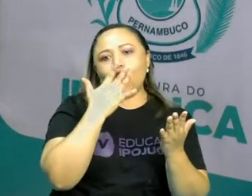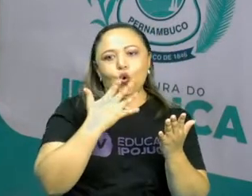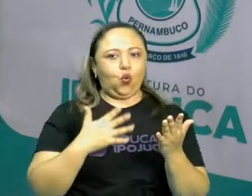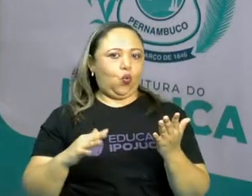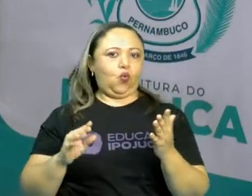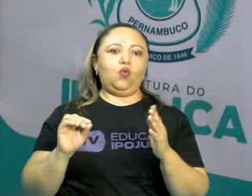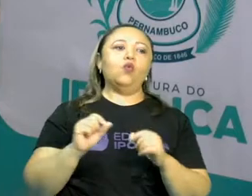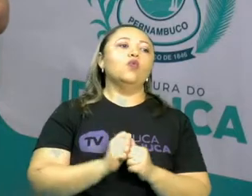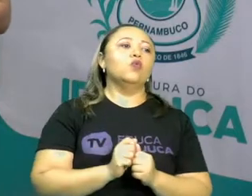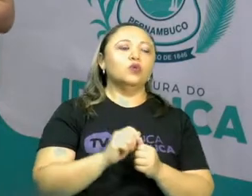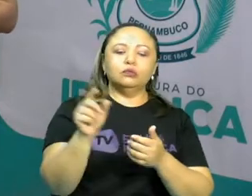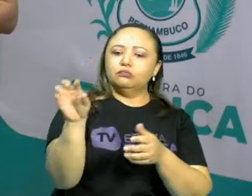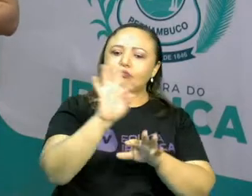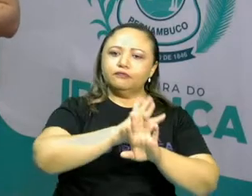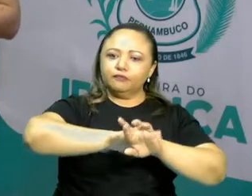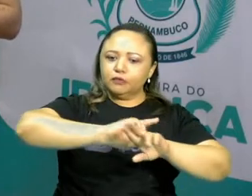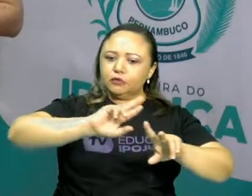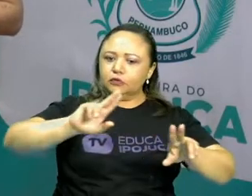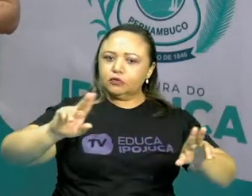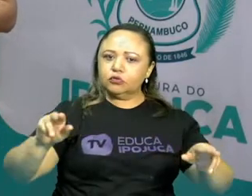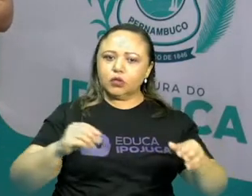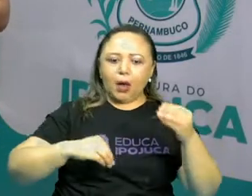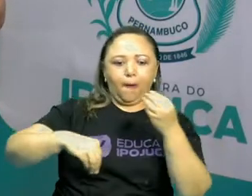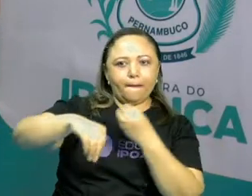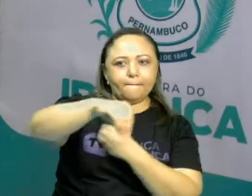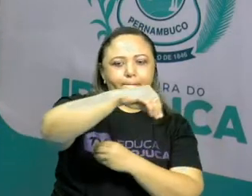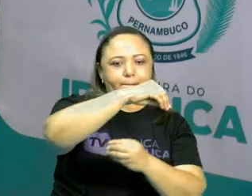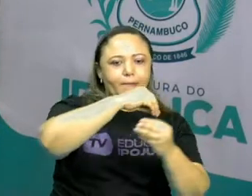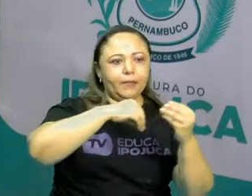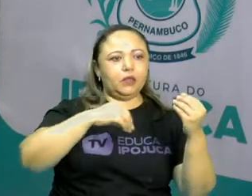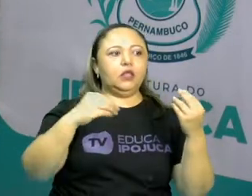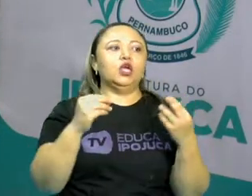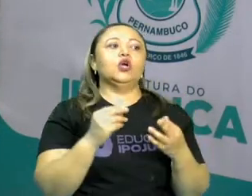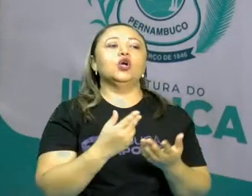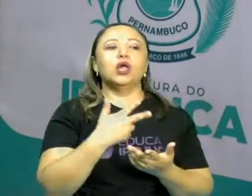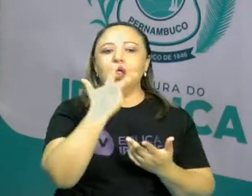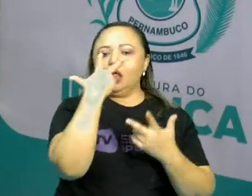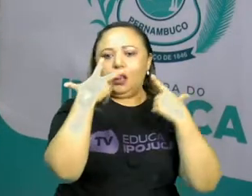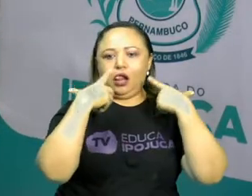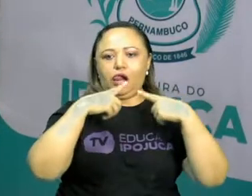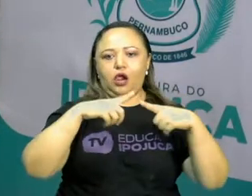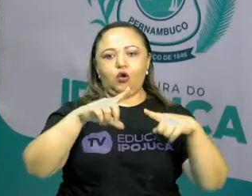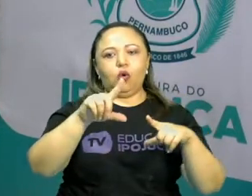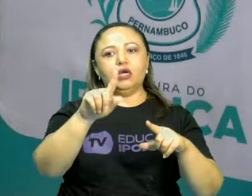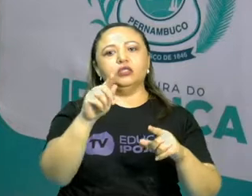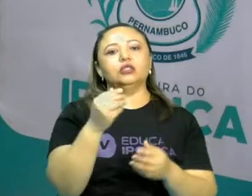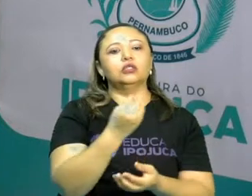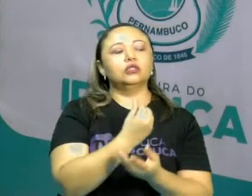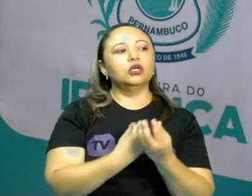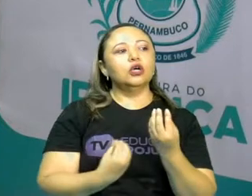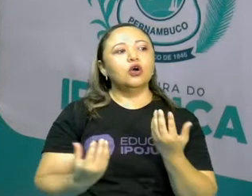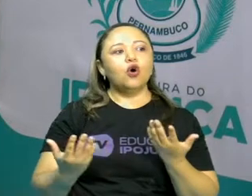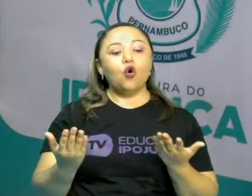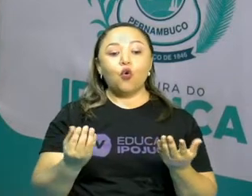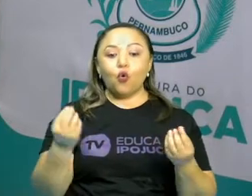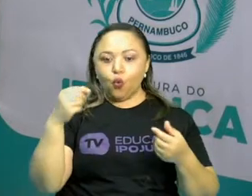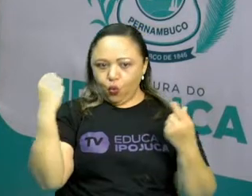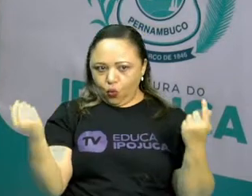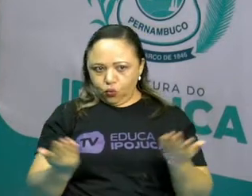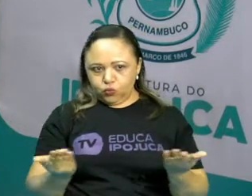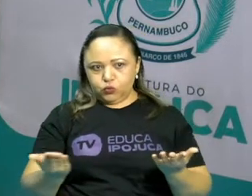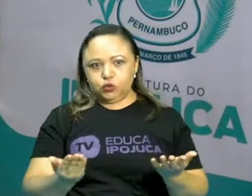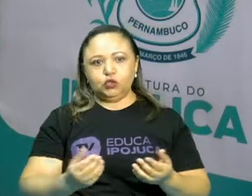formas. Então é a mistura de várias linguagens. E hoje, com o surgimento aí, o